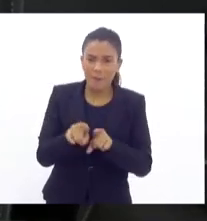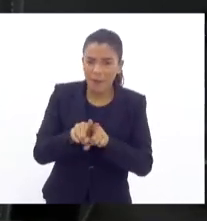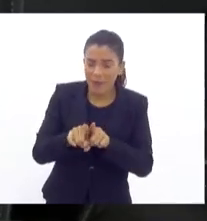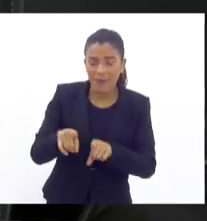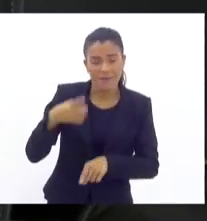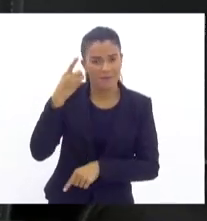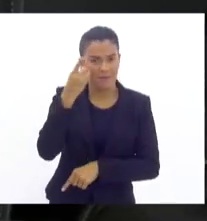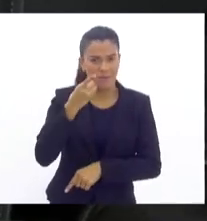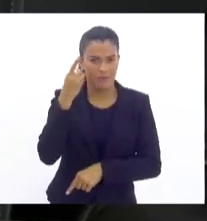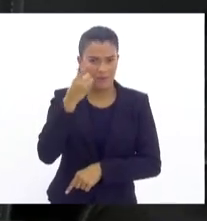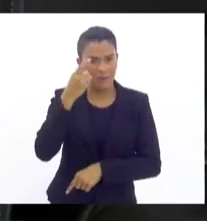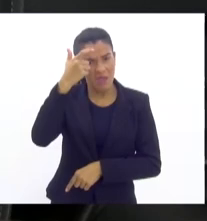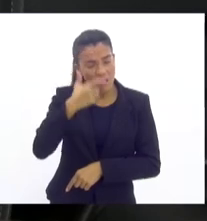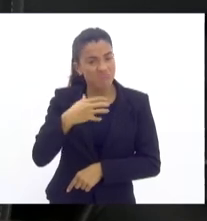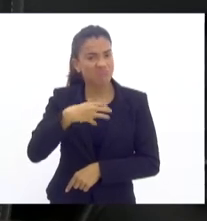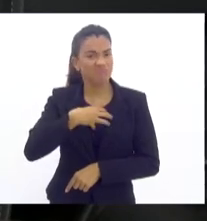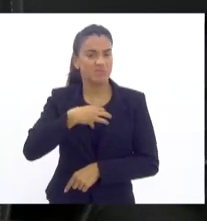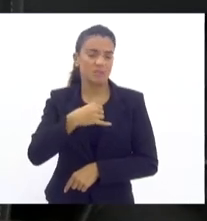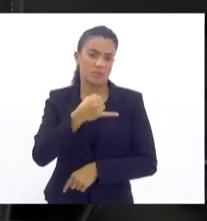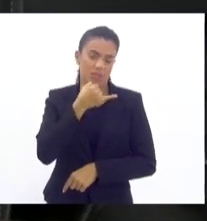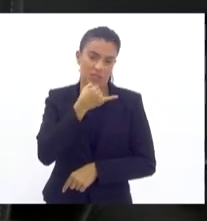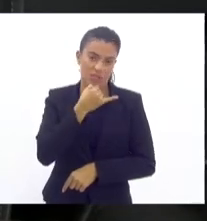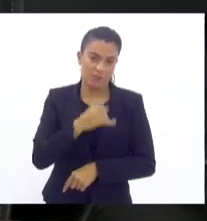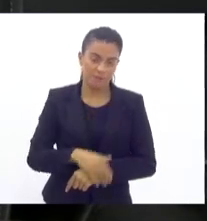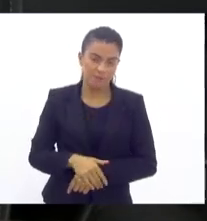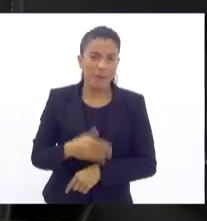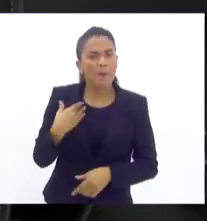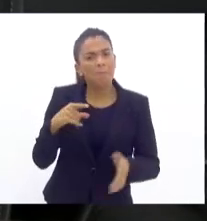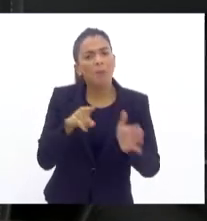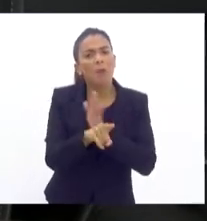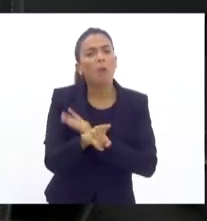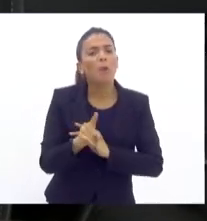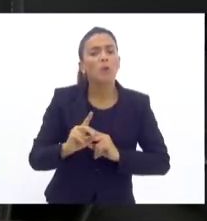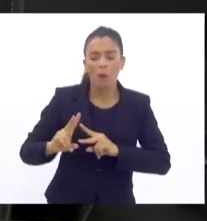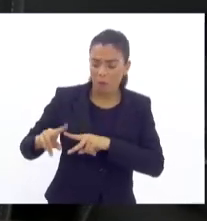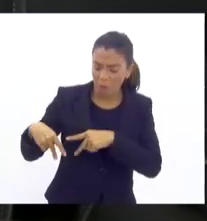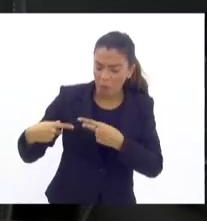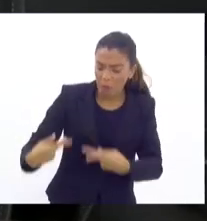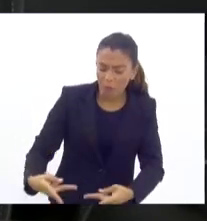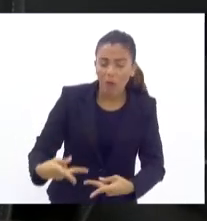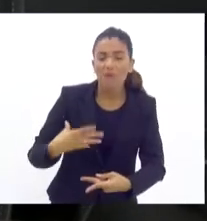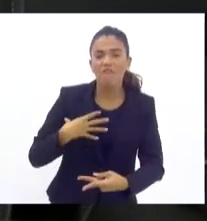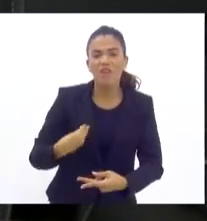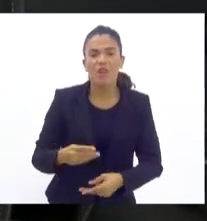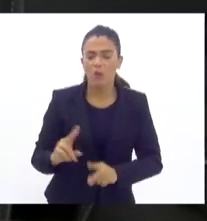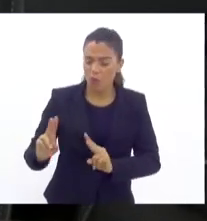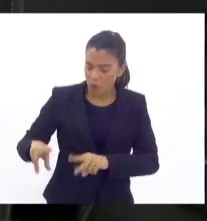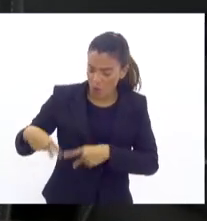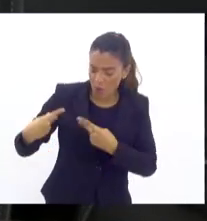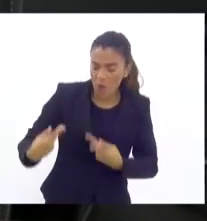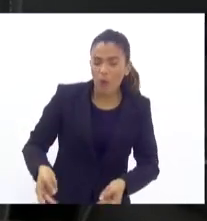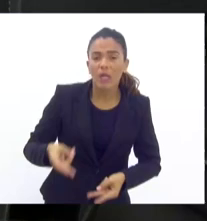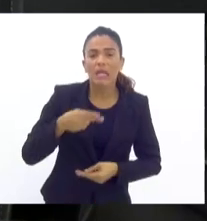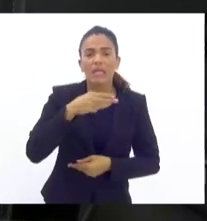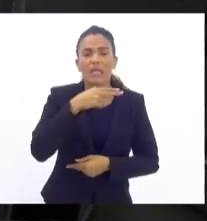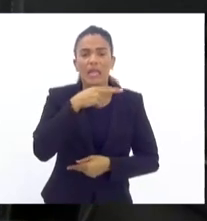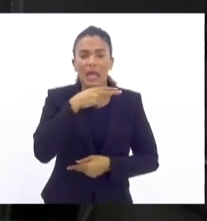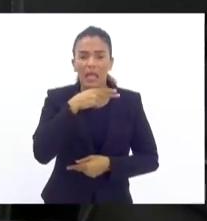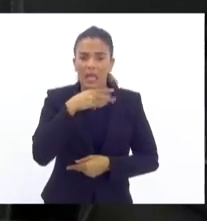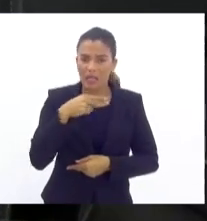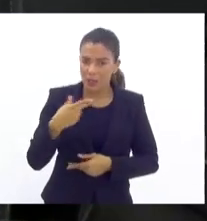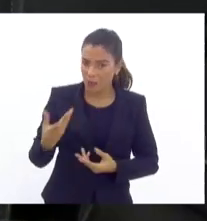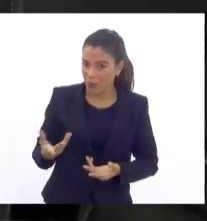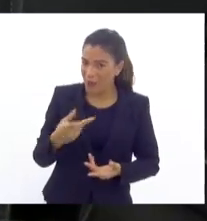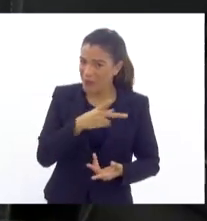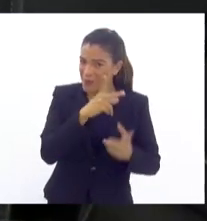esse. Eu fico triste. Eu sempre pergunto o vamos deixar para os nossos filhos, o que nós vamos deixar para os nossos netos. Como relatou